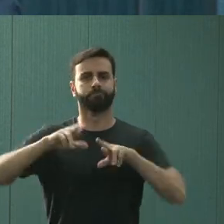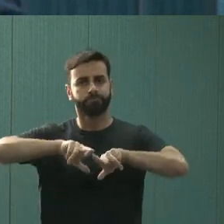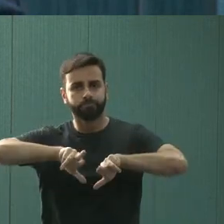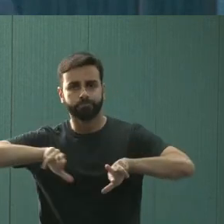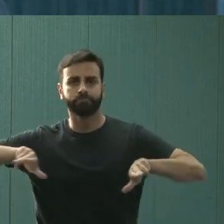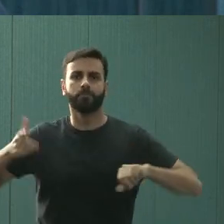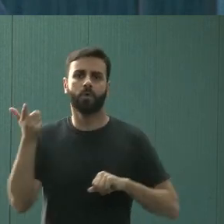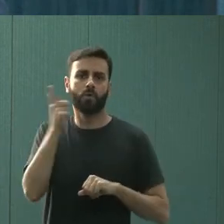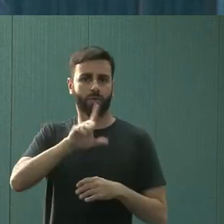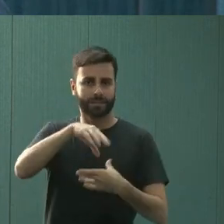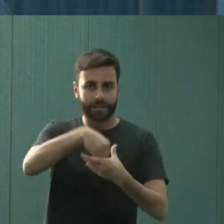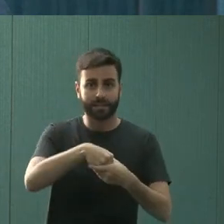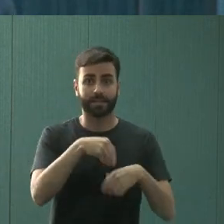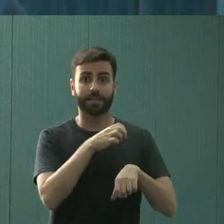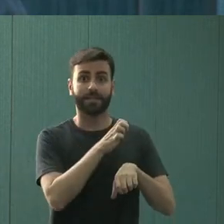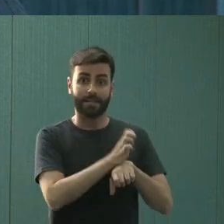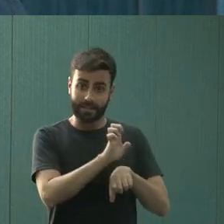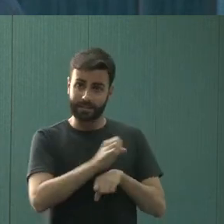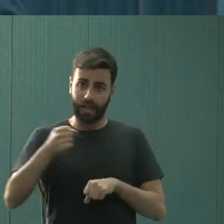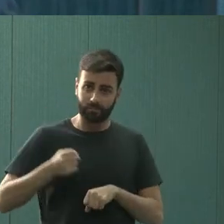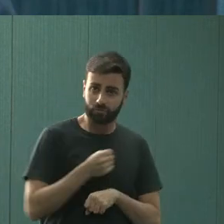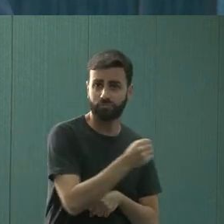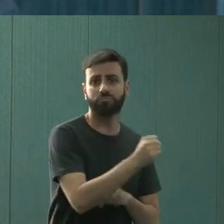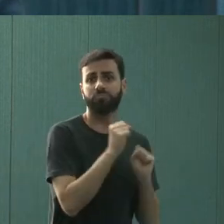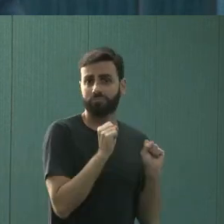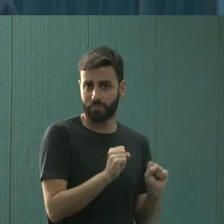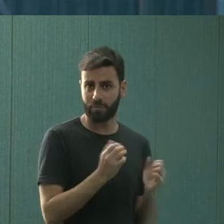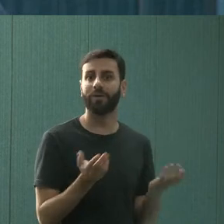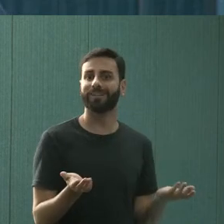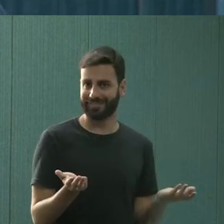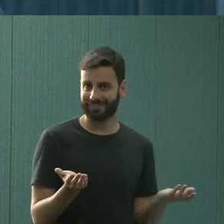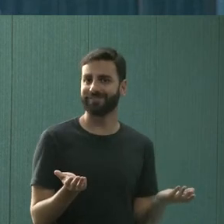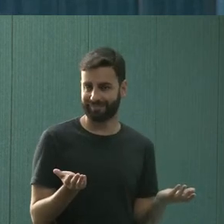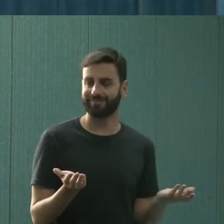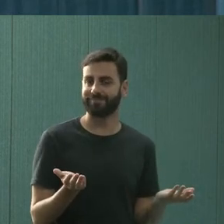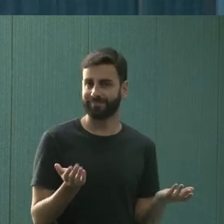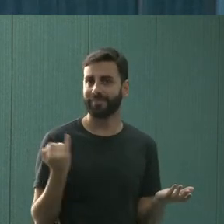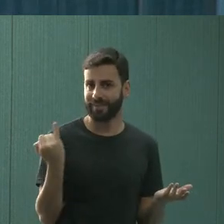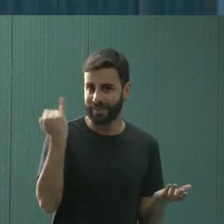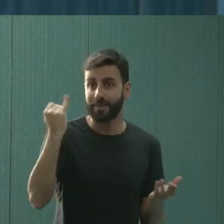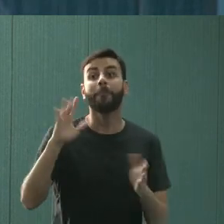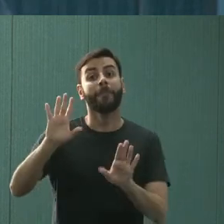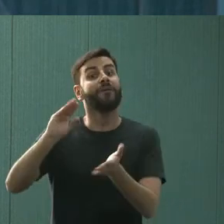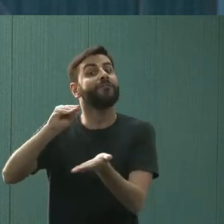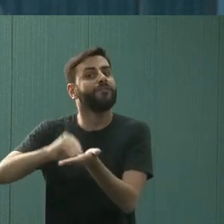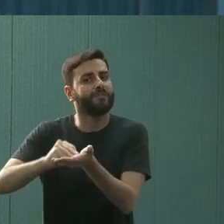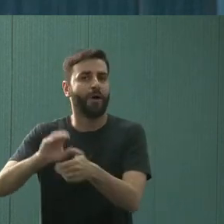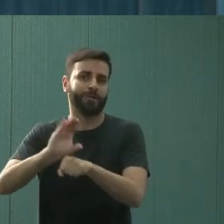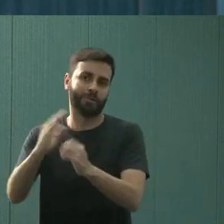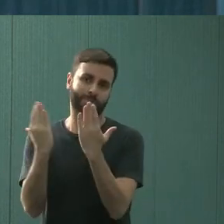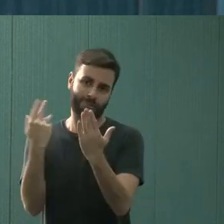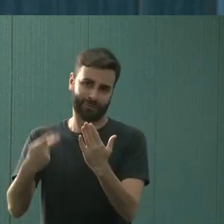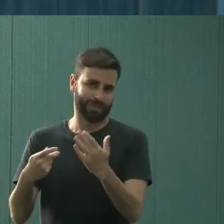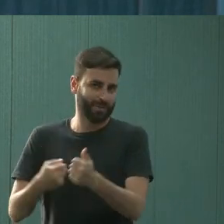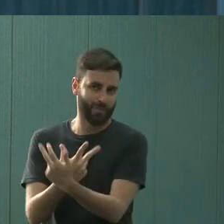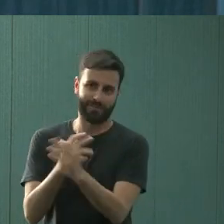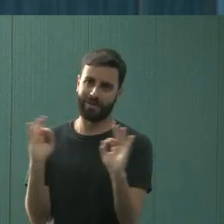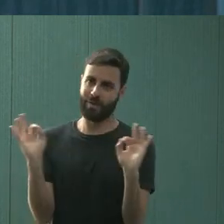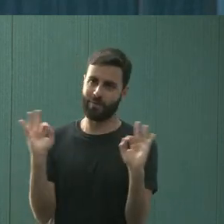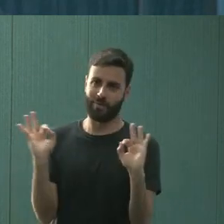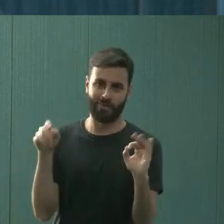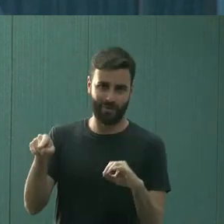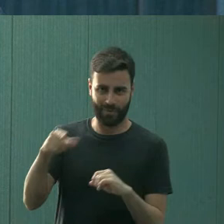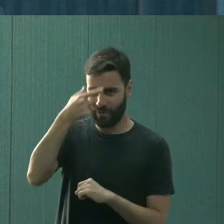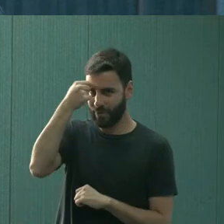estágio lá no setor, e falta, eu sempre ressalto isso, o curso de psicologia. Porque, tendo curso de